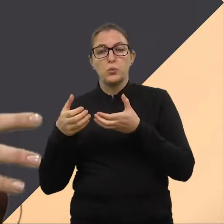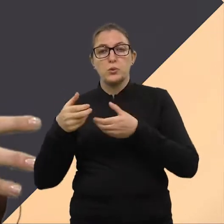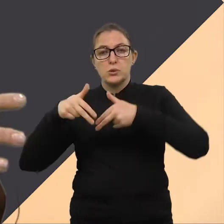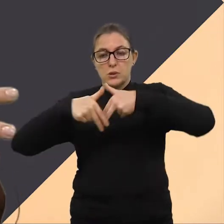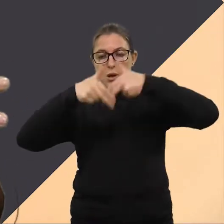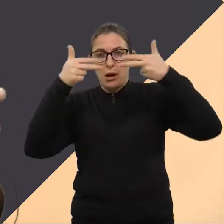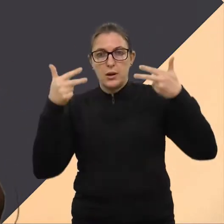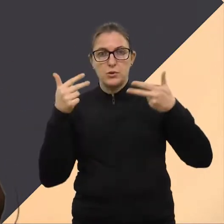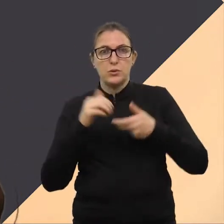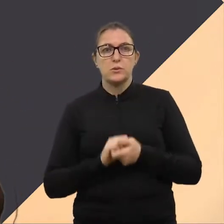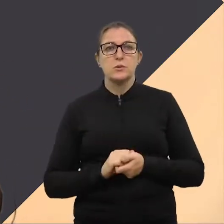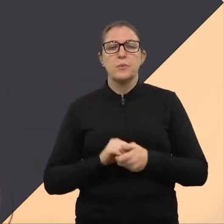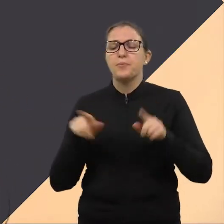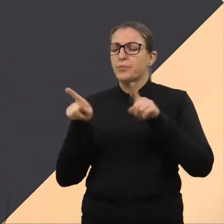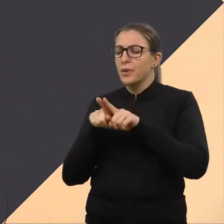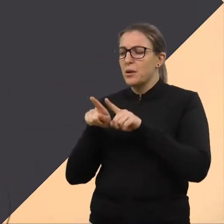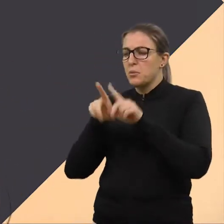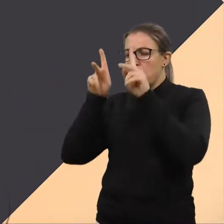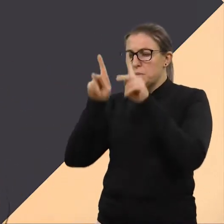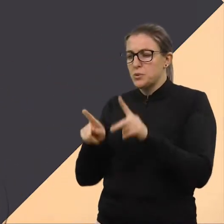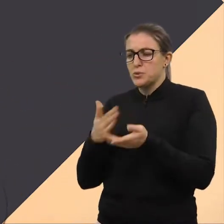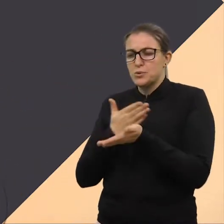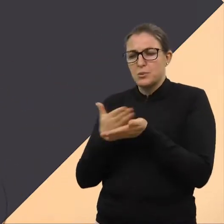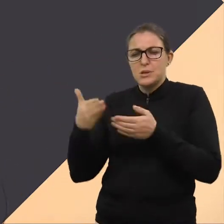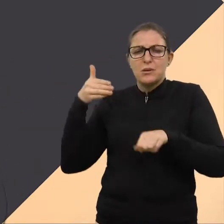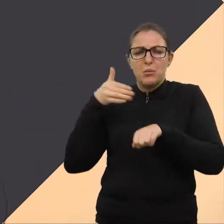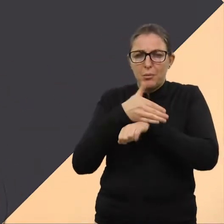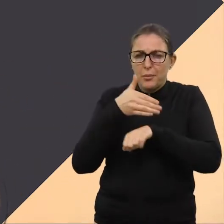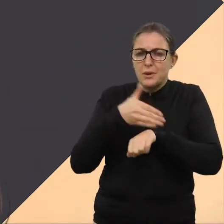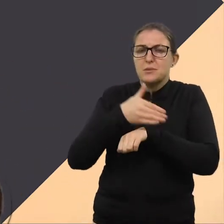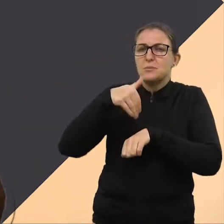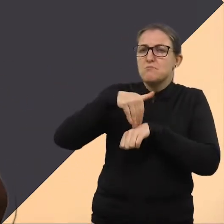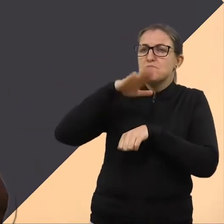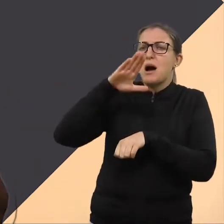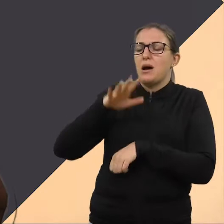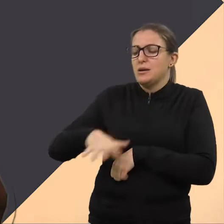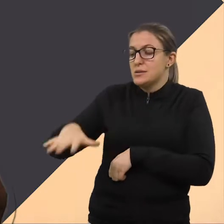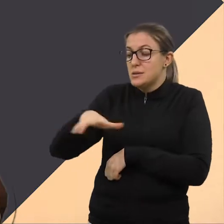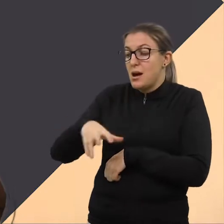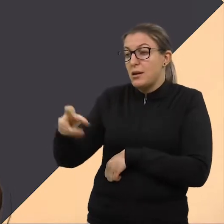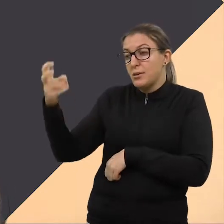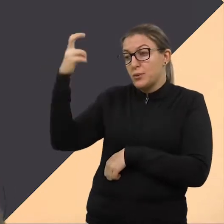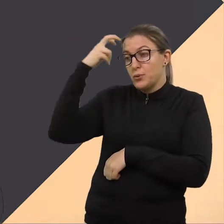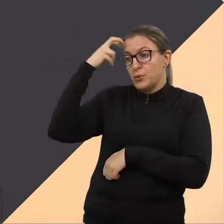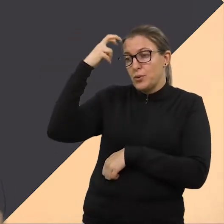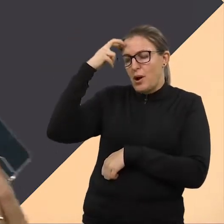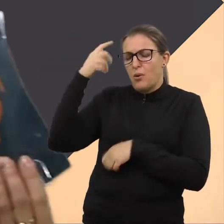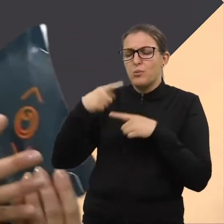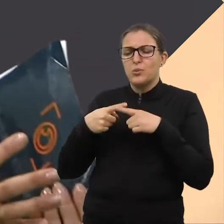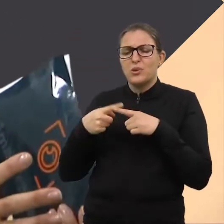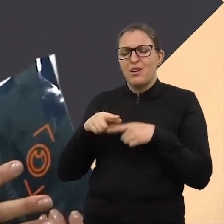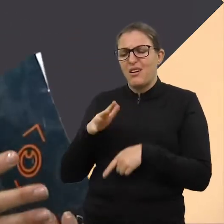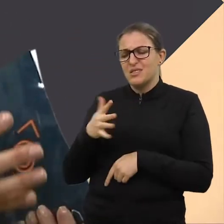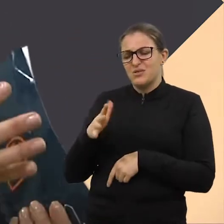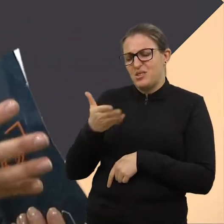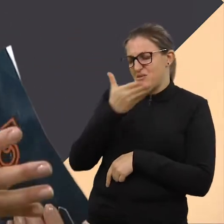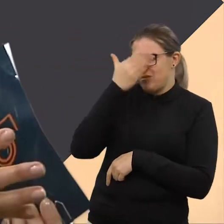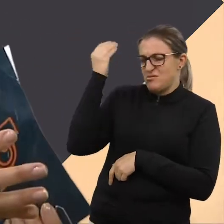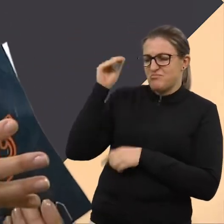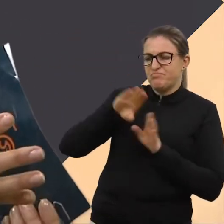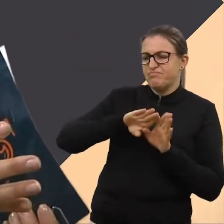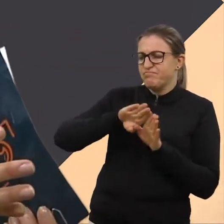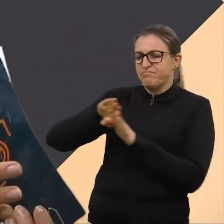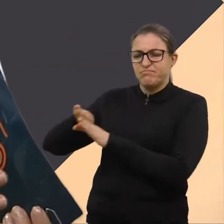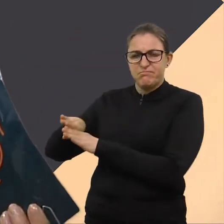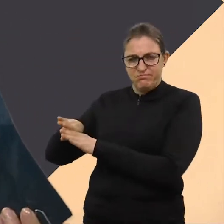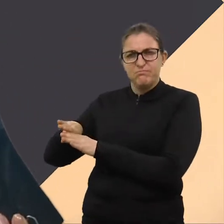inserir essas pessoas nessa questão, nessa área cultural, que é uma área que às vezes ela fica um pouco de lado, como